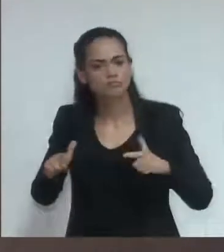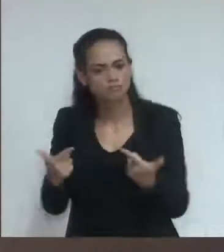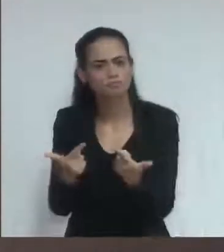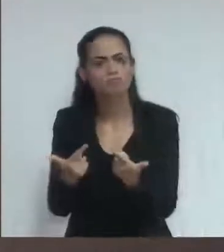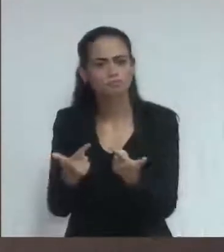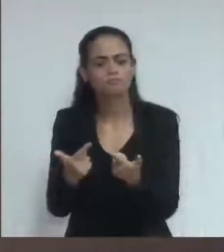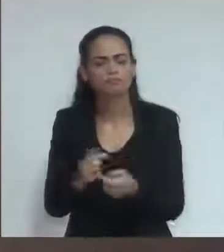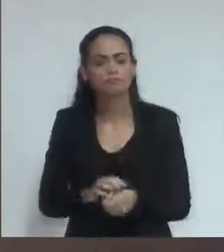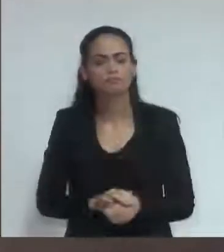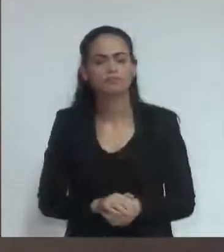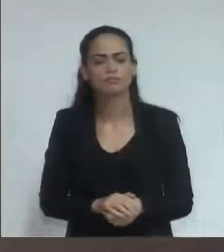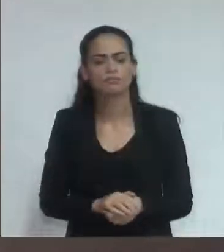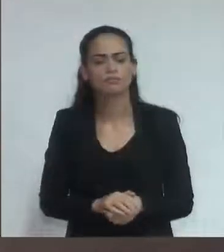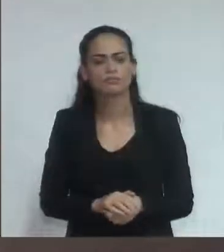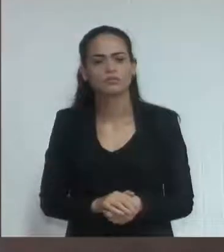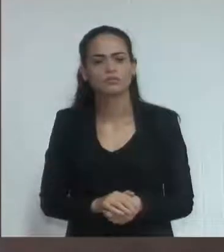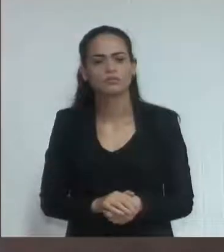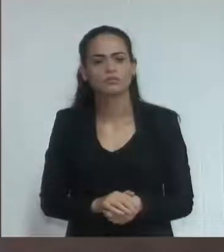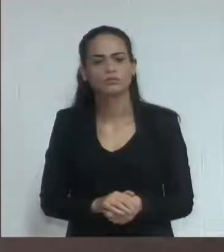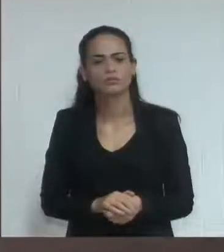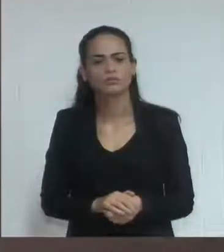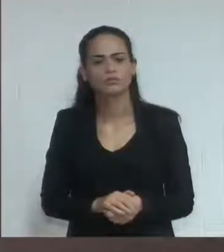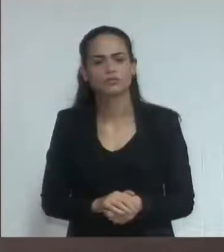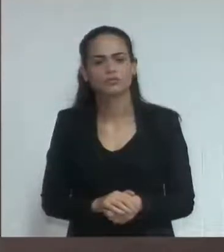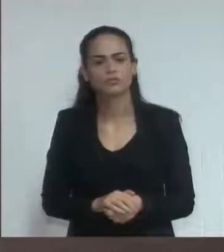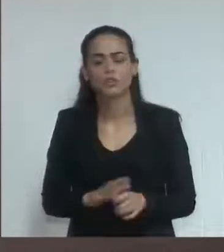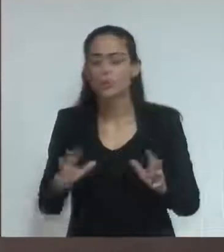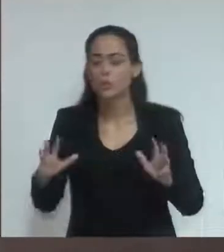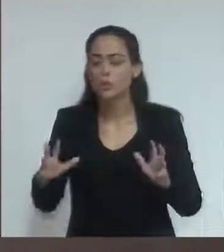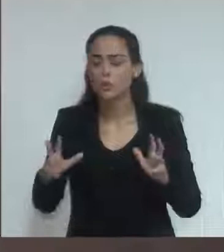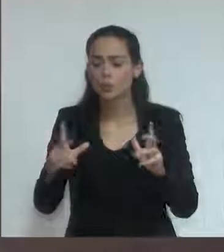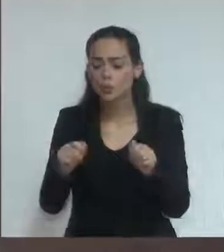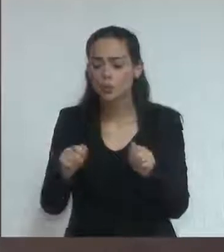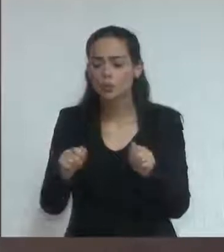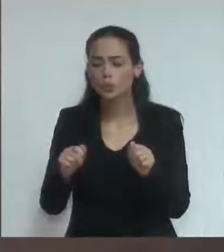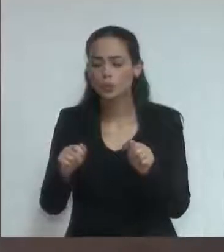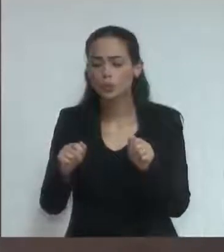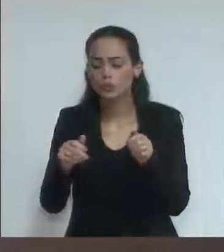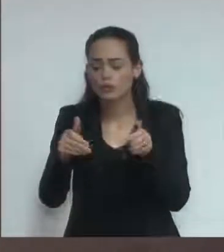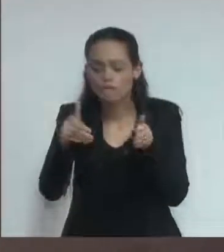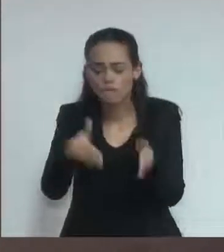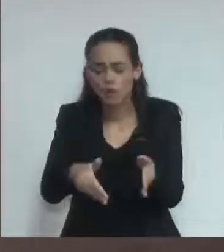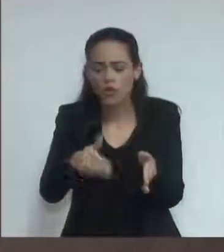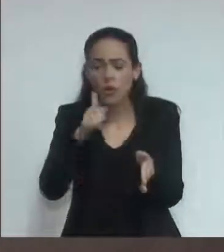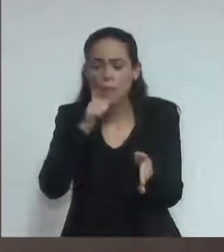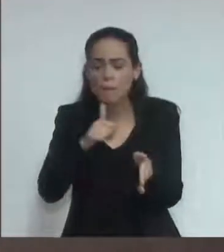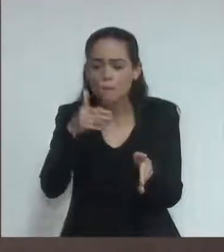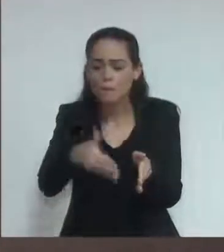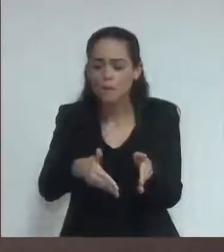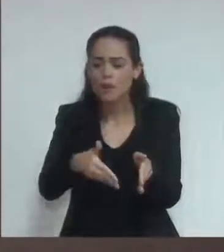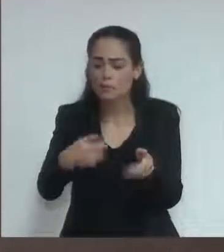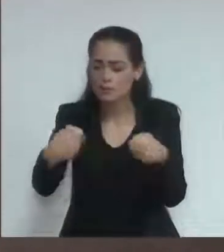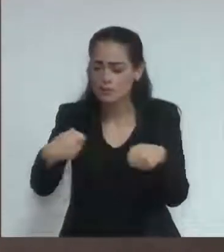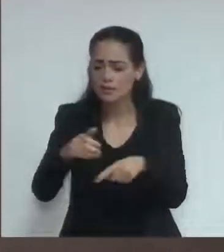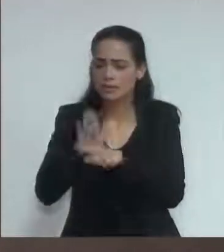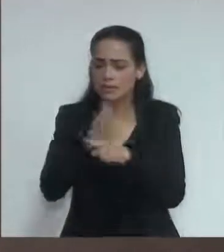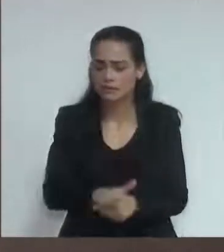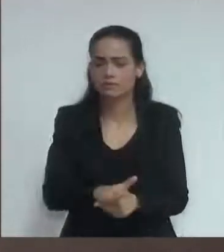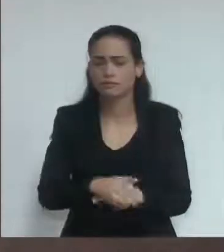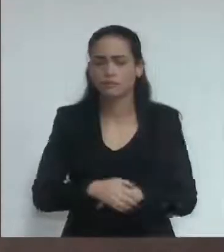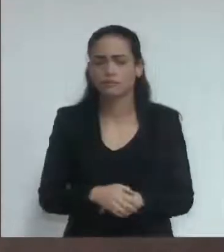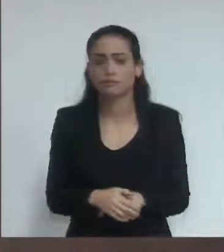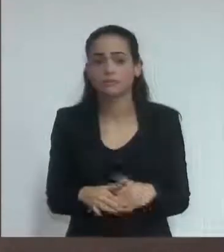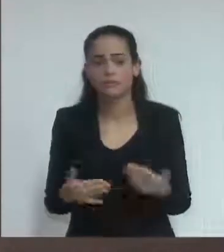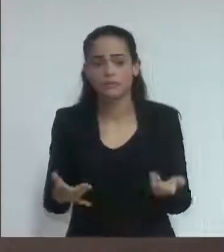de tudo aquilo que é prejudicial principalmente a mulher como falei da violência doméstica